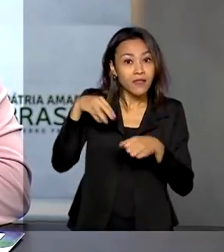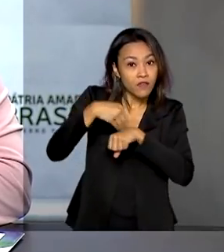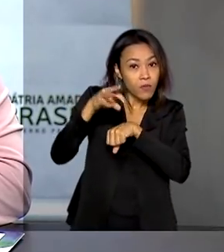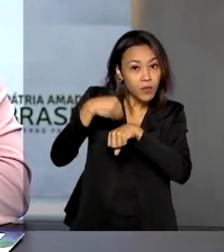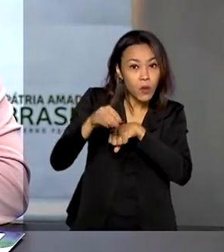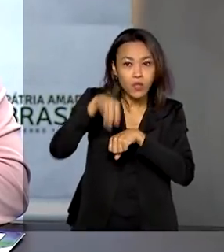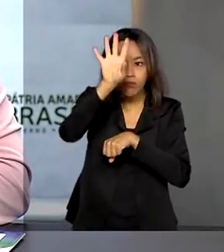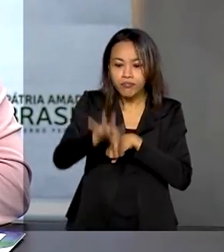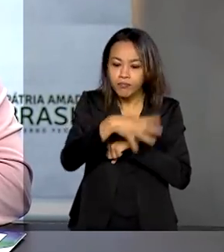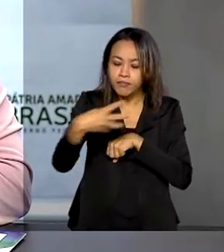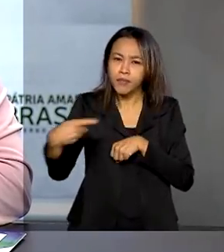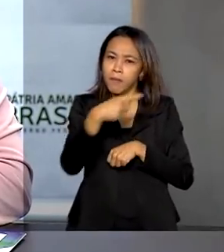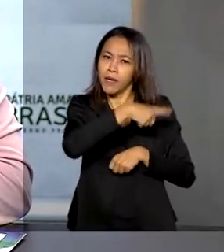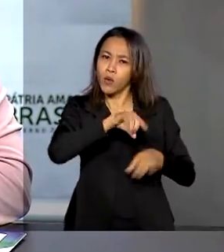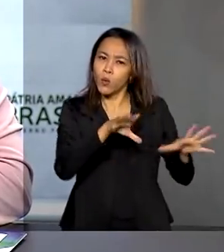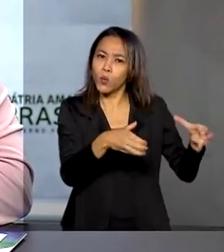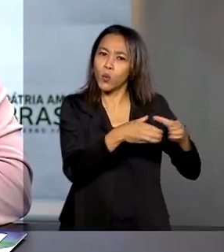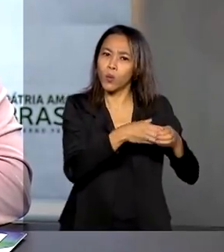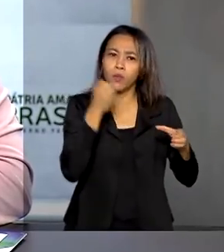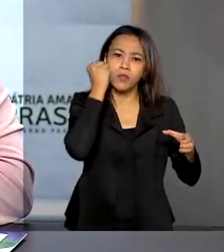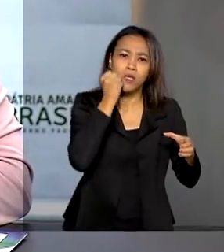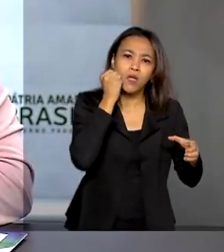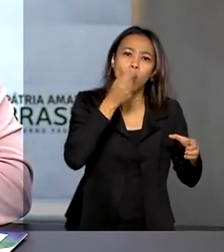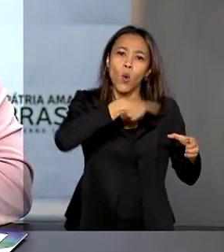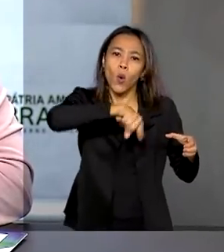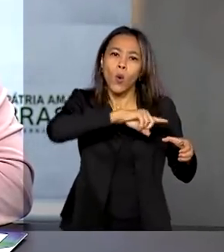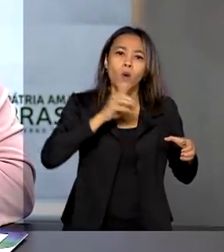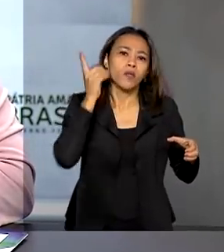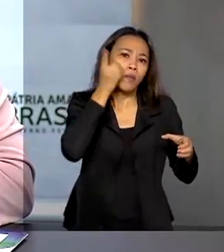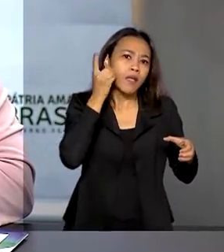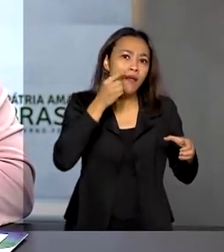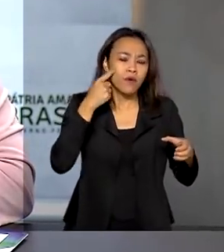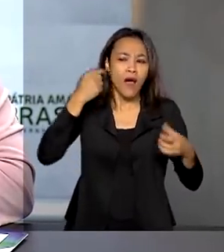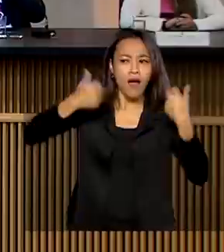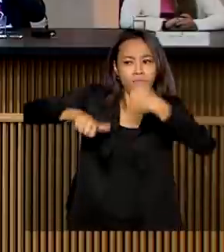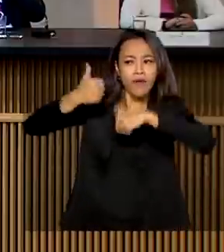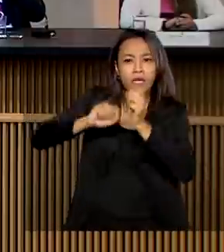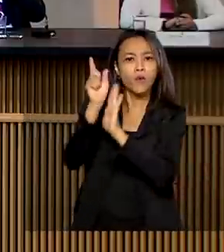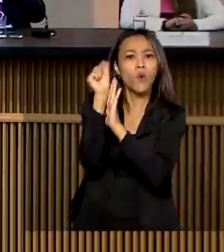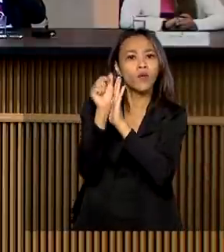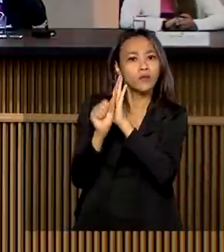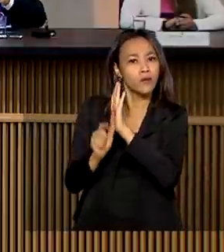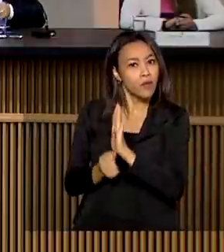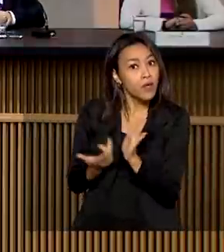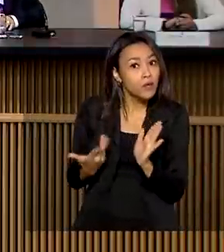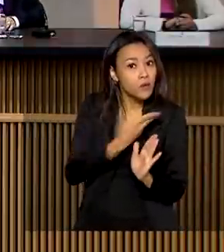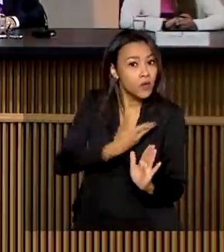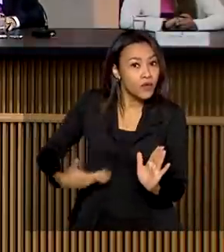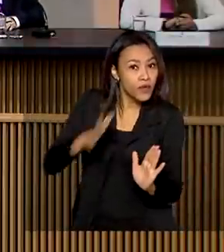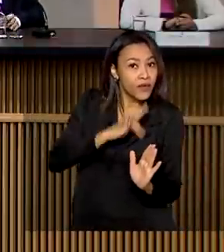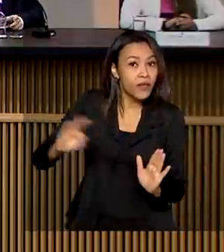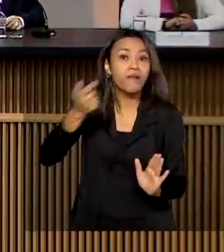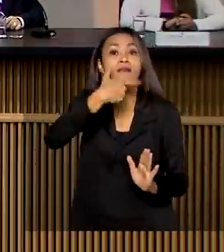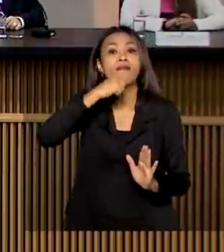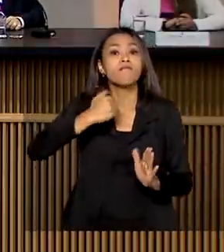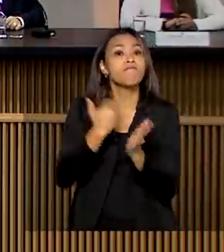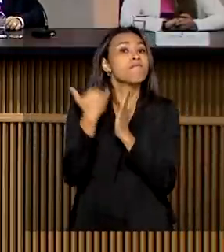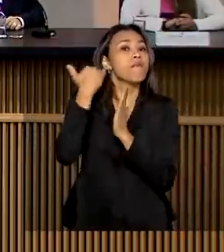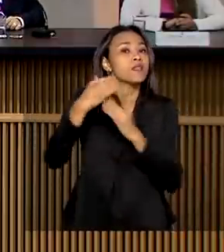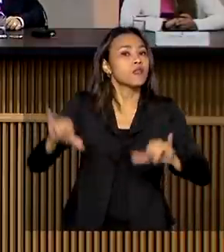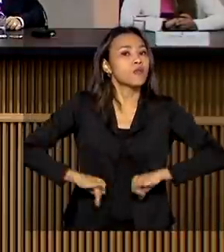que o Parlamento reveja o critério do orçamento da União. Então, quem mais está sofrendo nesta nação,